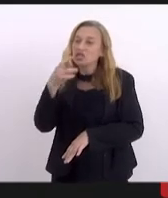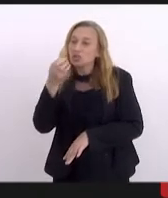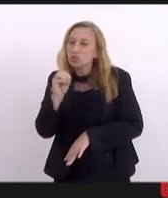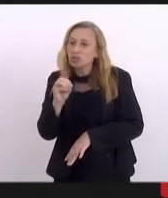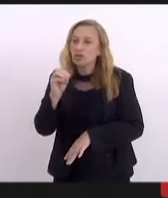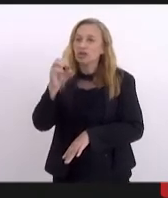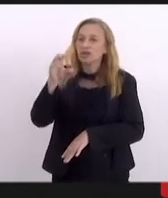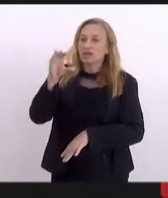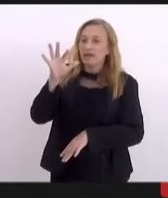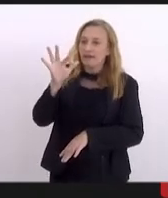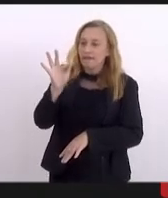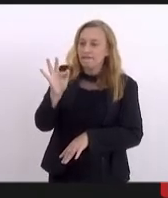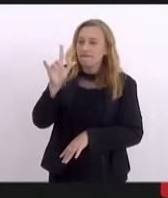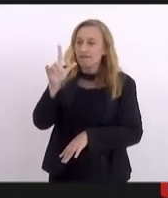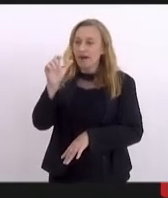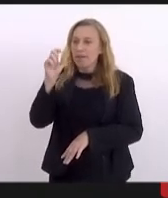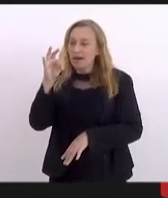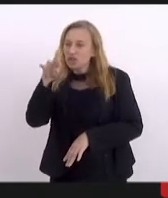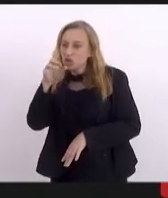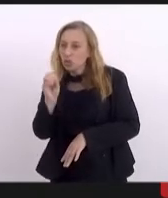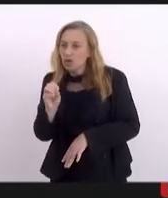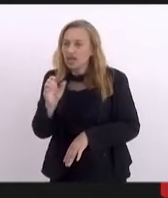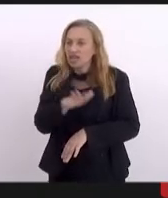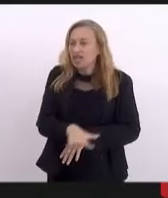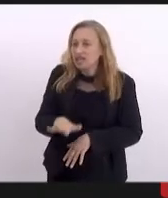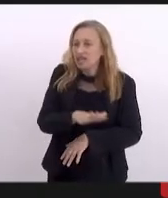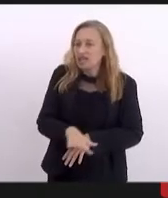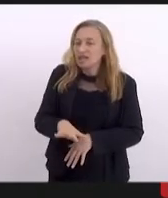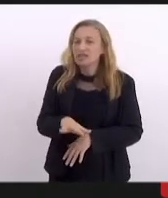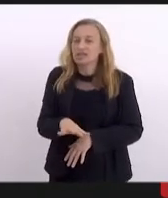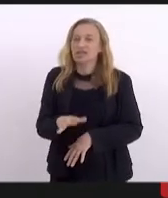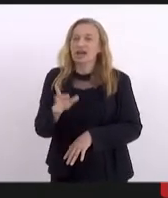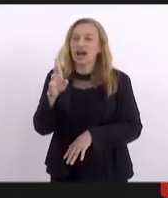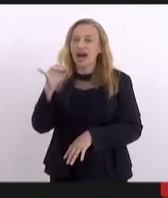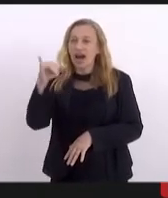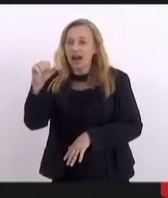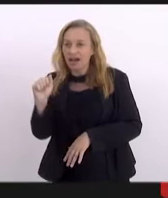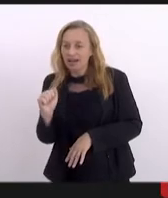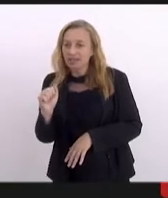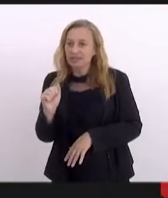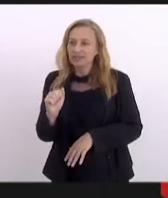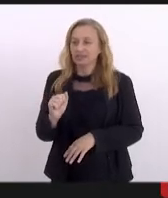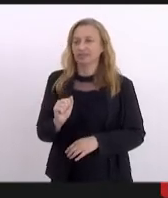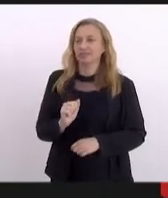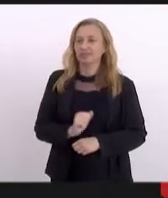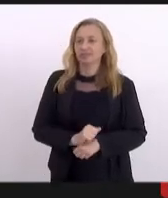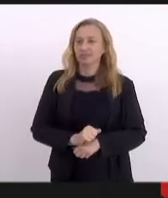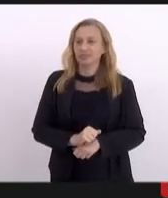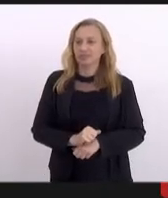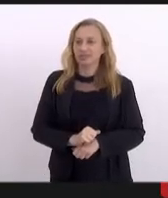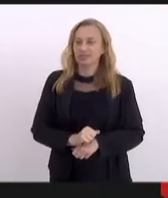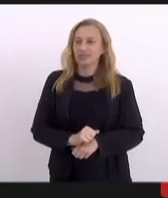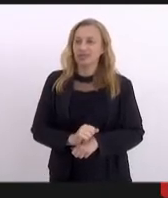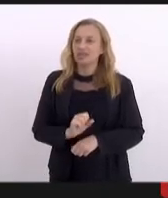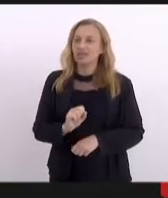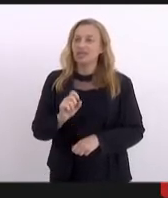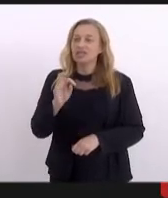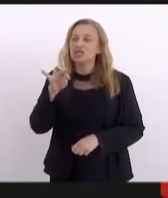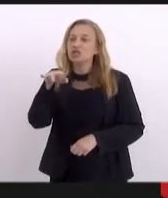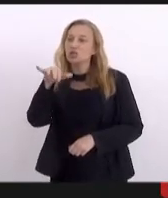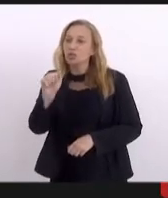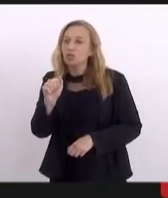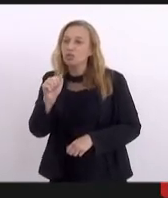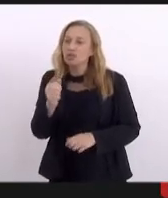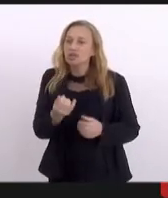multissistêmica em crianças, é uma condição inflamatória rara, com amplo aspecto de sinais e sintomas que